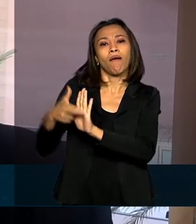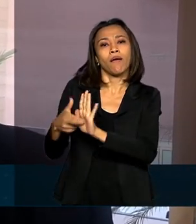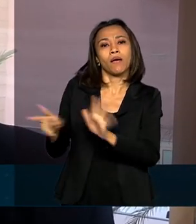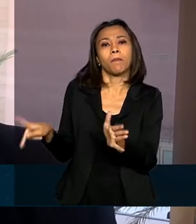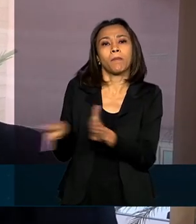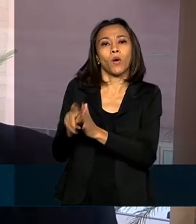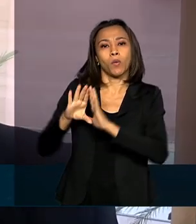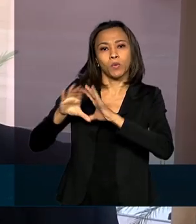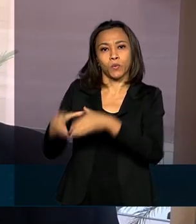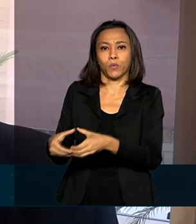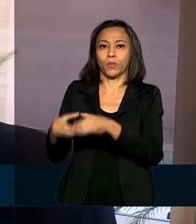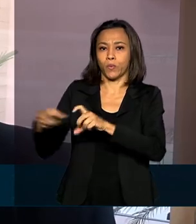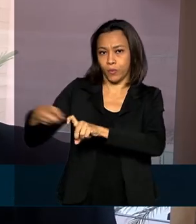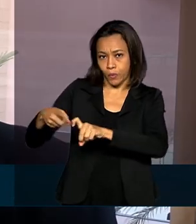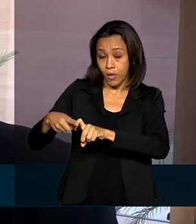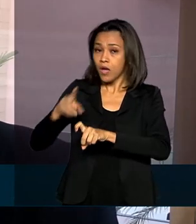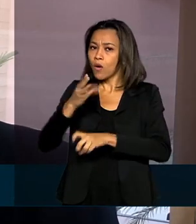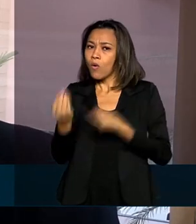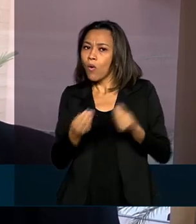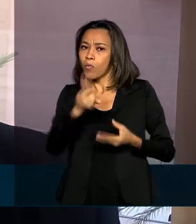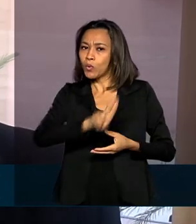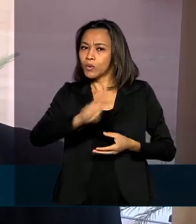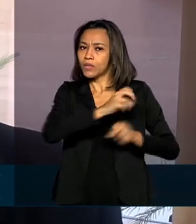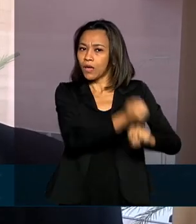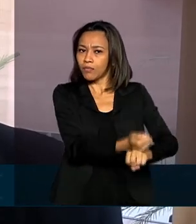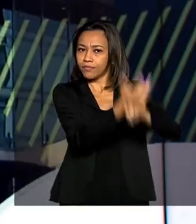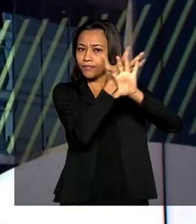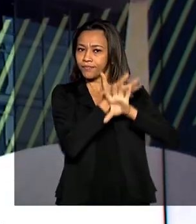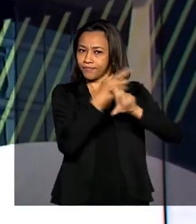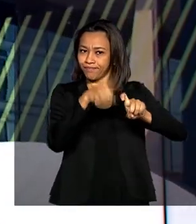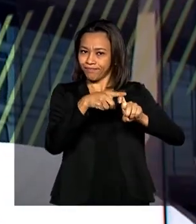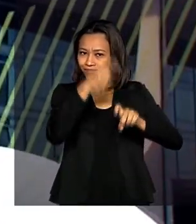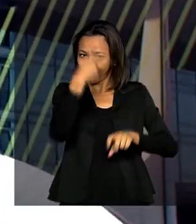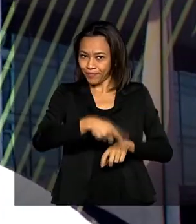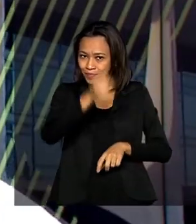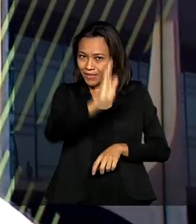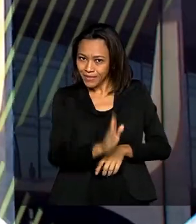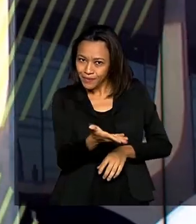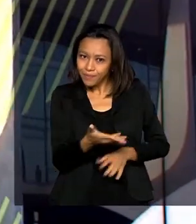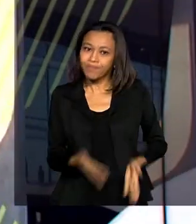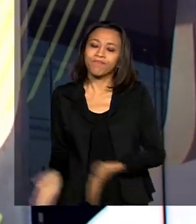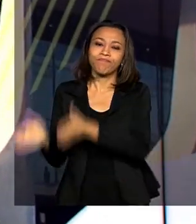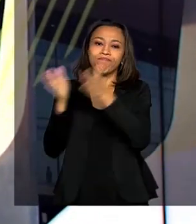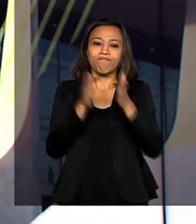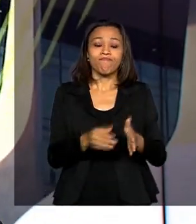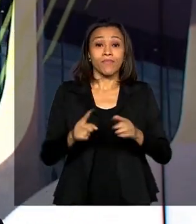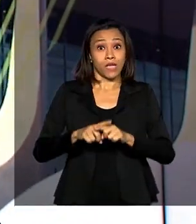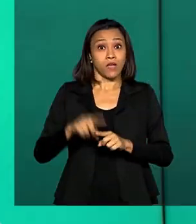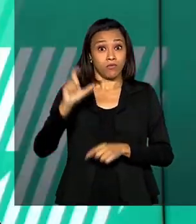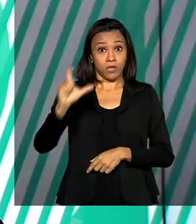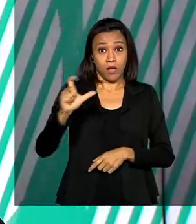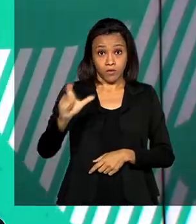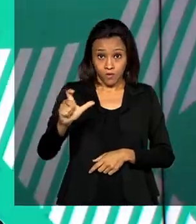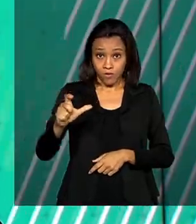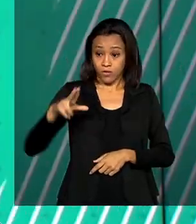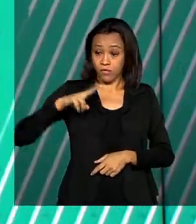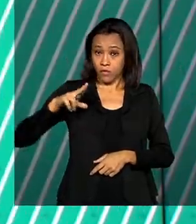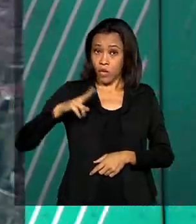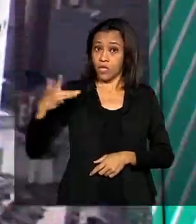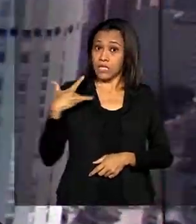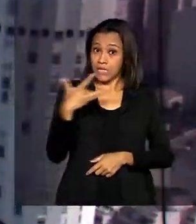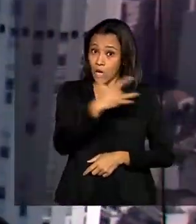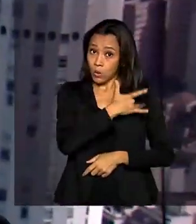Federal de Medicina, sobre o uso da telemedicina no Brasil. E os planos de saúde estão proibidos de